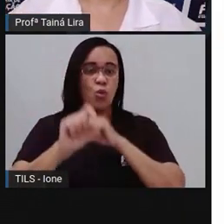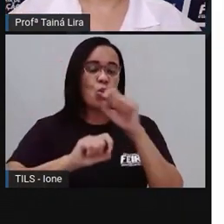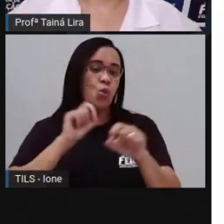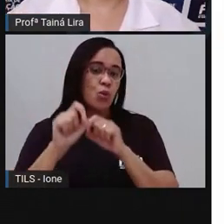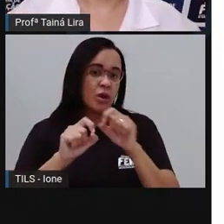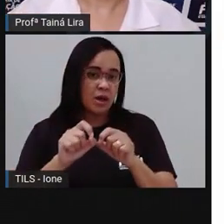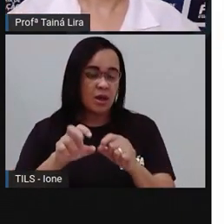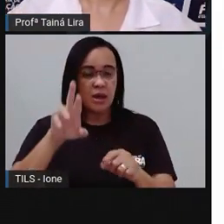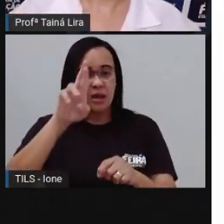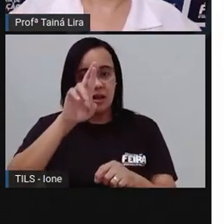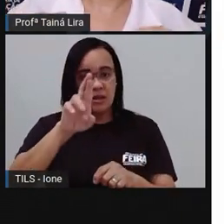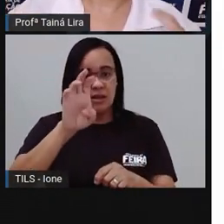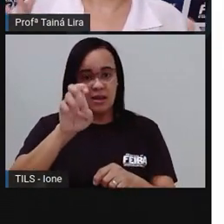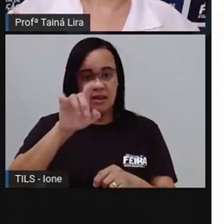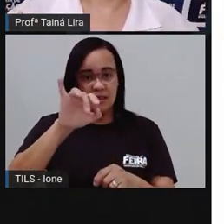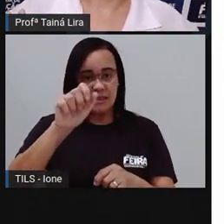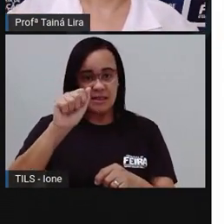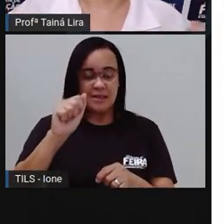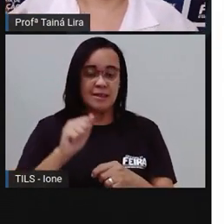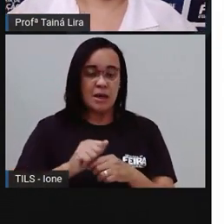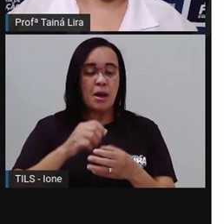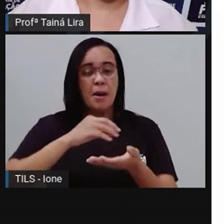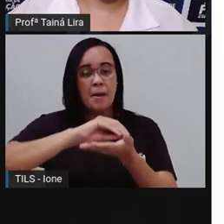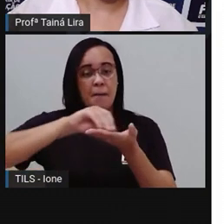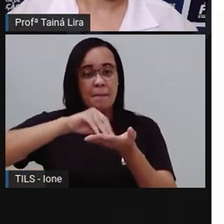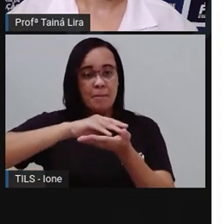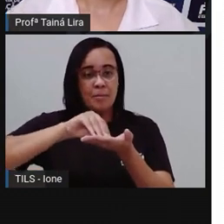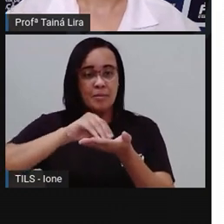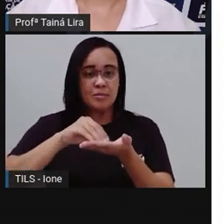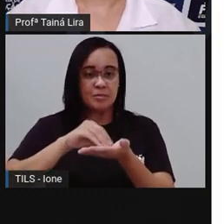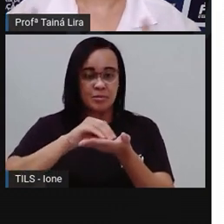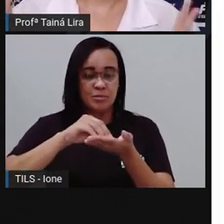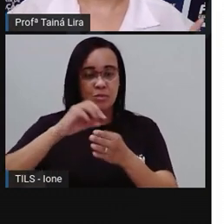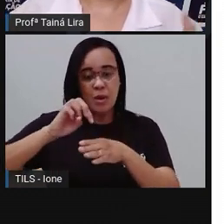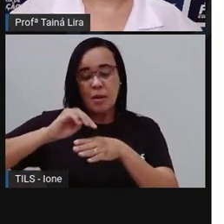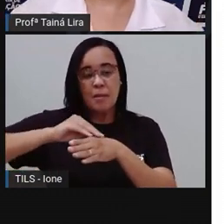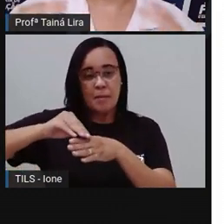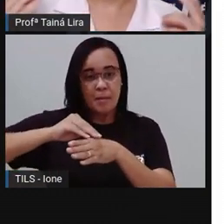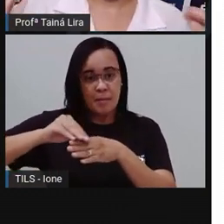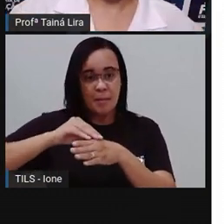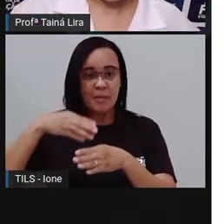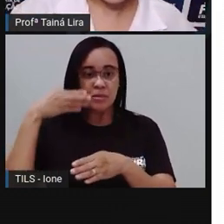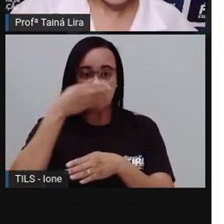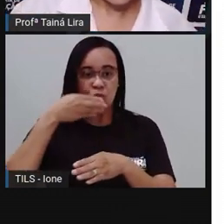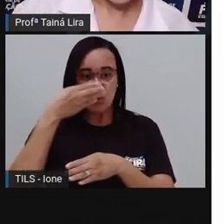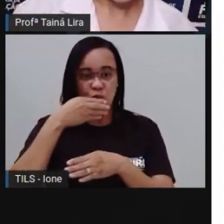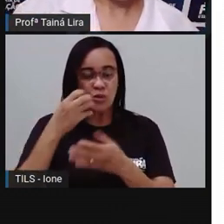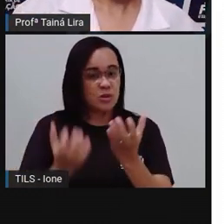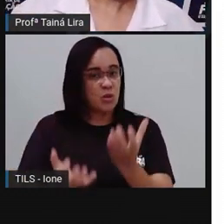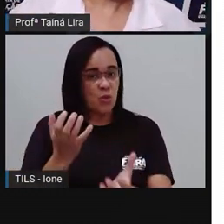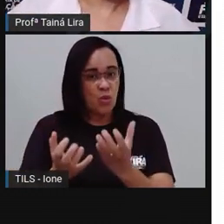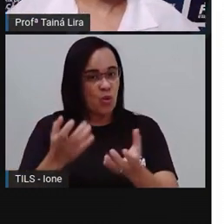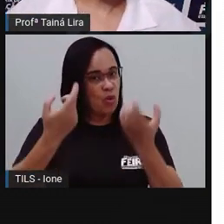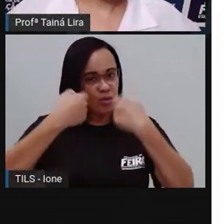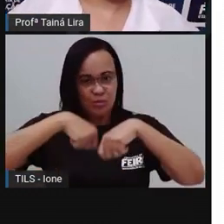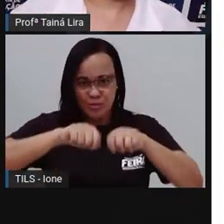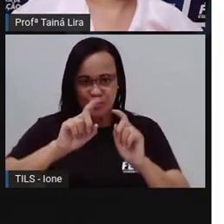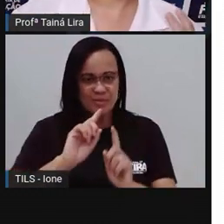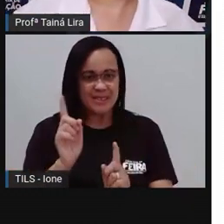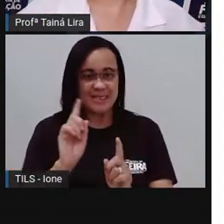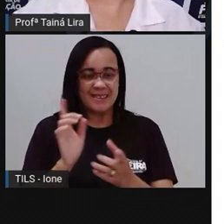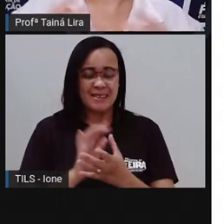Brigadeiro Sem Fogão. Não é verdade? Então, o título é o nome da receita. Se eu estiver